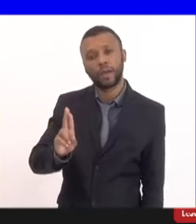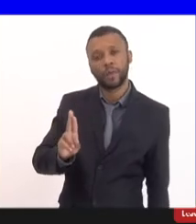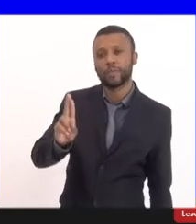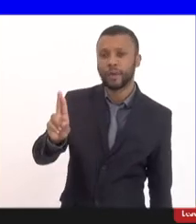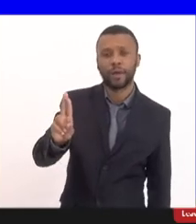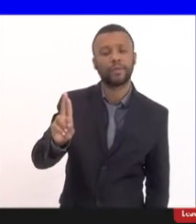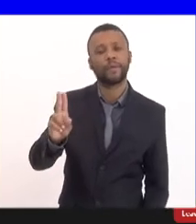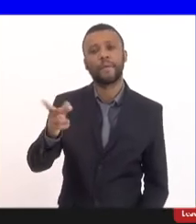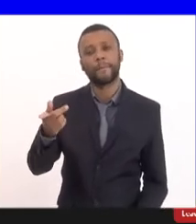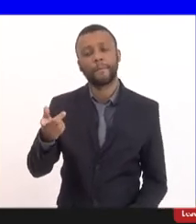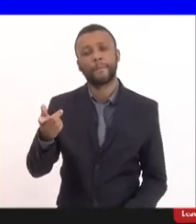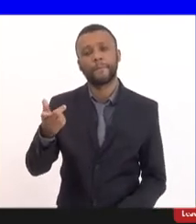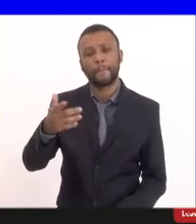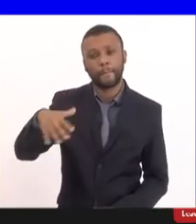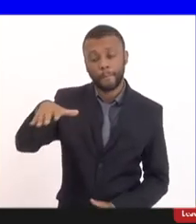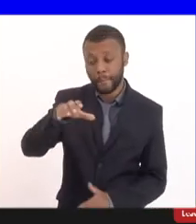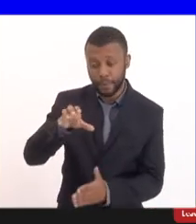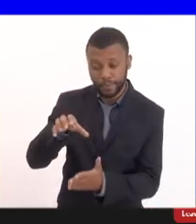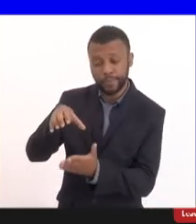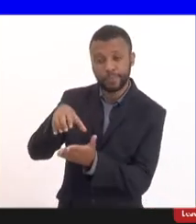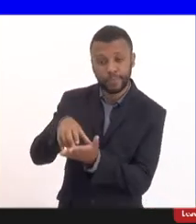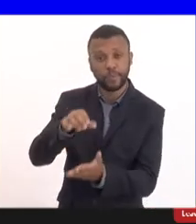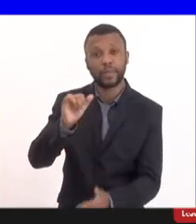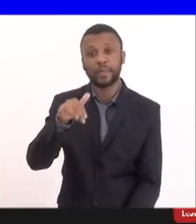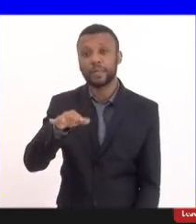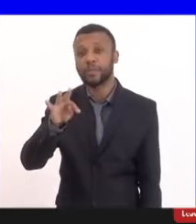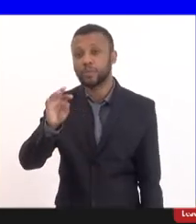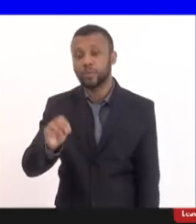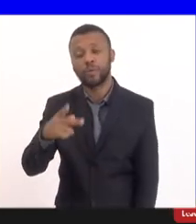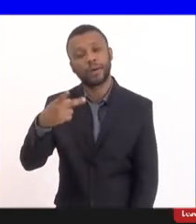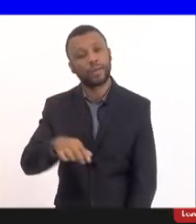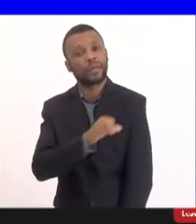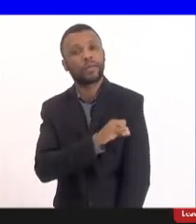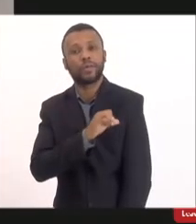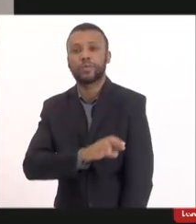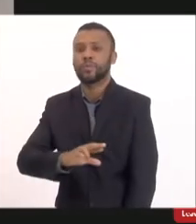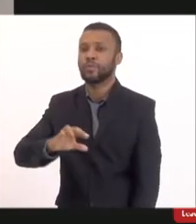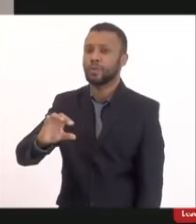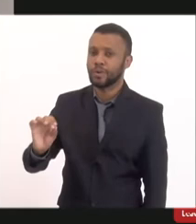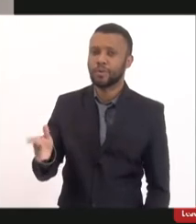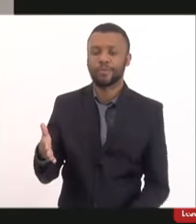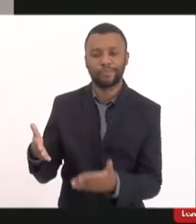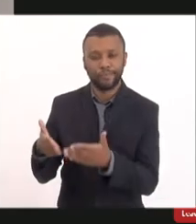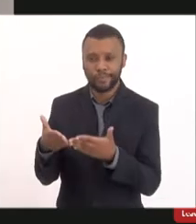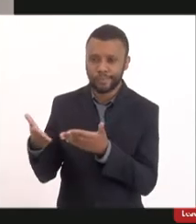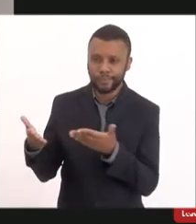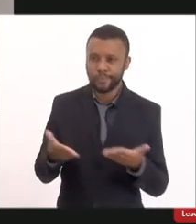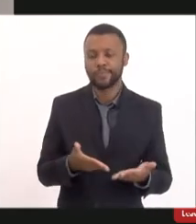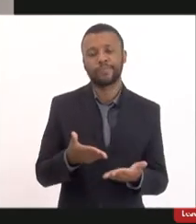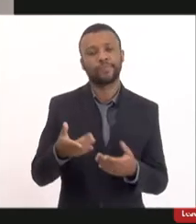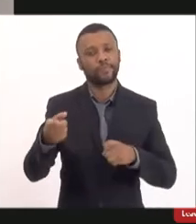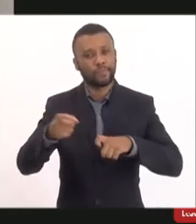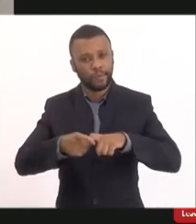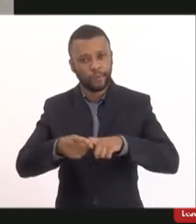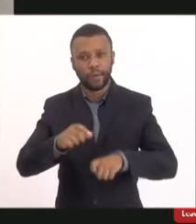Traumatologia e Ortopedia INTO no Rio de Janeiro por favor doutor José Nasser